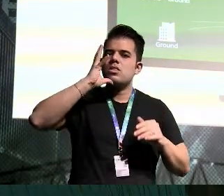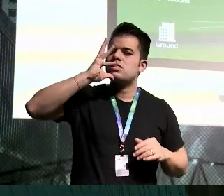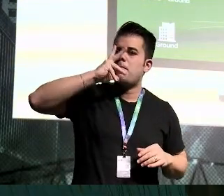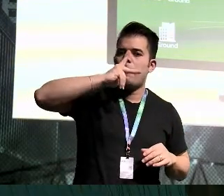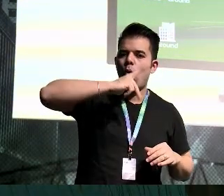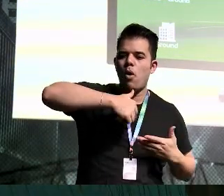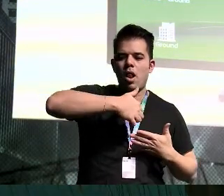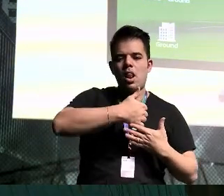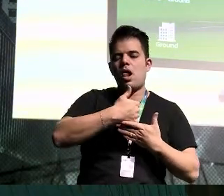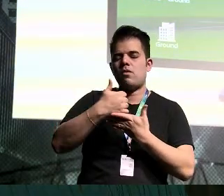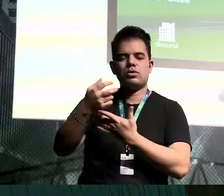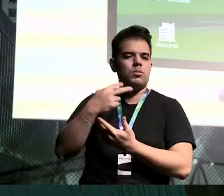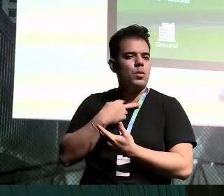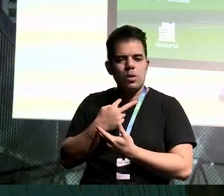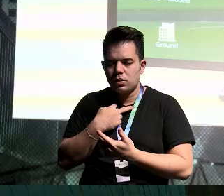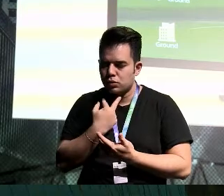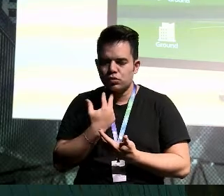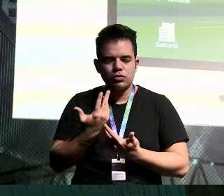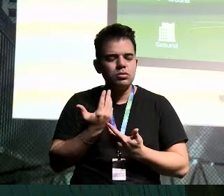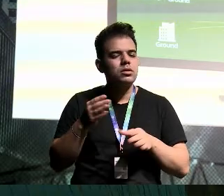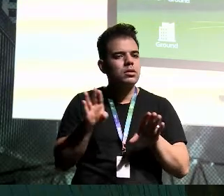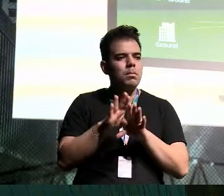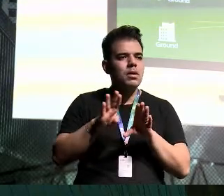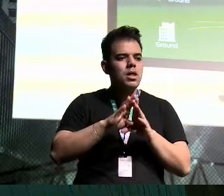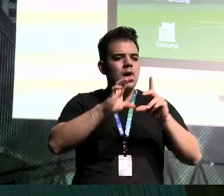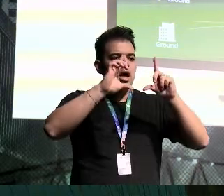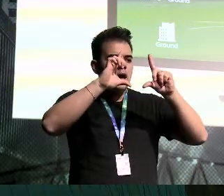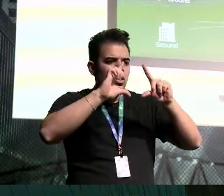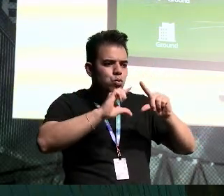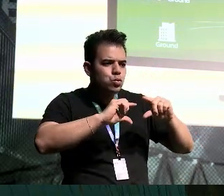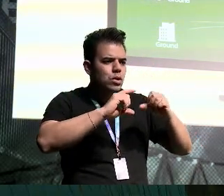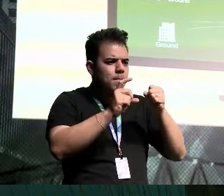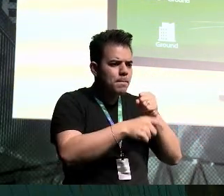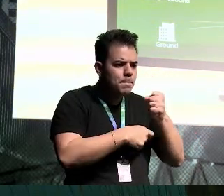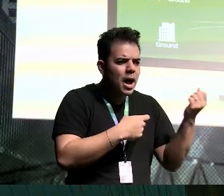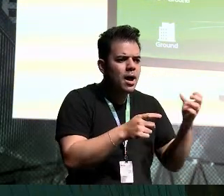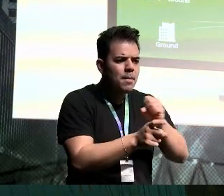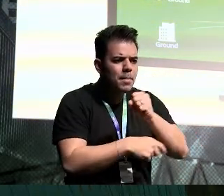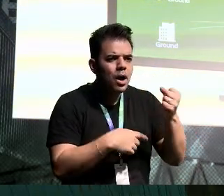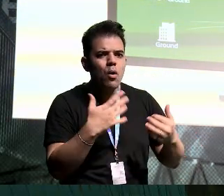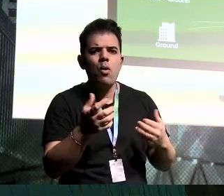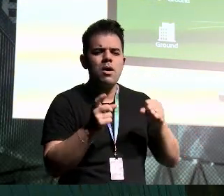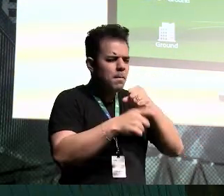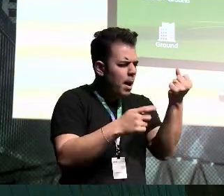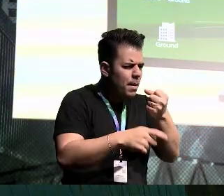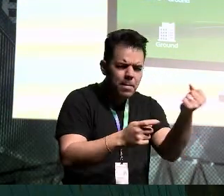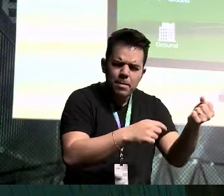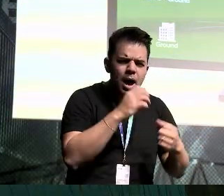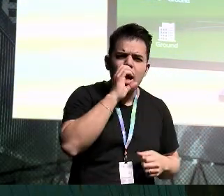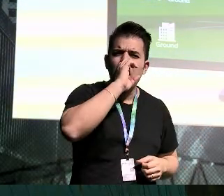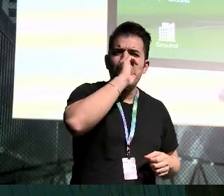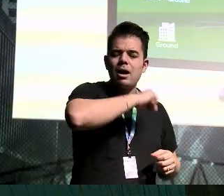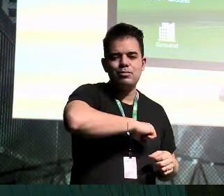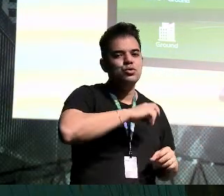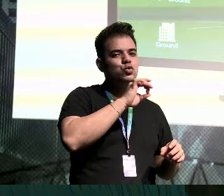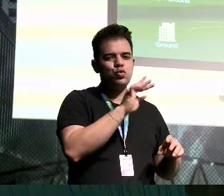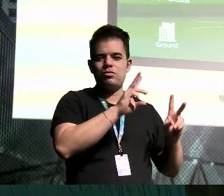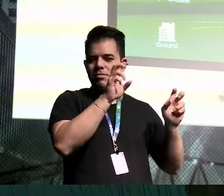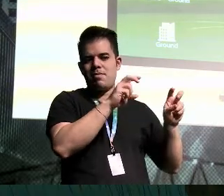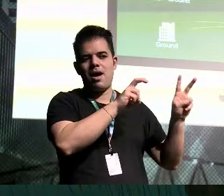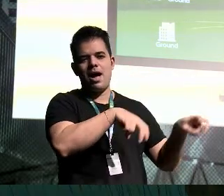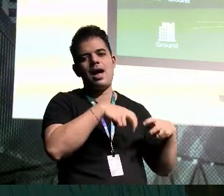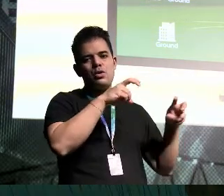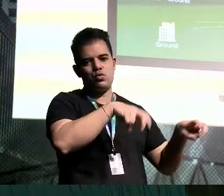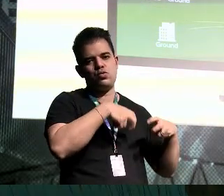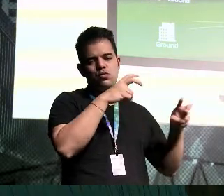transportado, então, eu posso reduzir o ritmo de colheita ou eu posso acelerar o ritmo de colheita, só falando de agro, isso